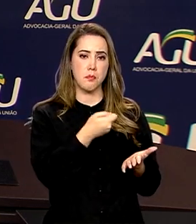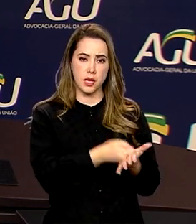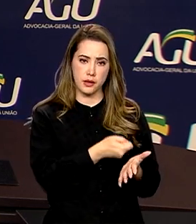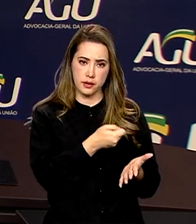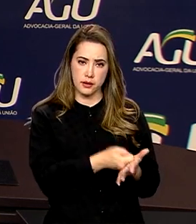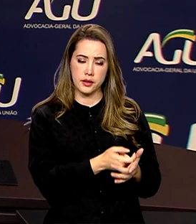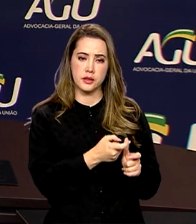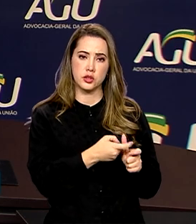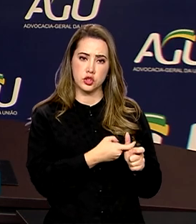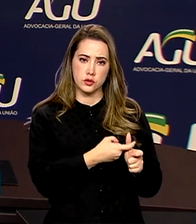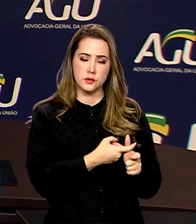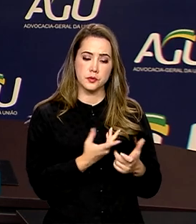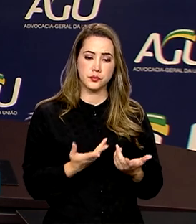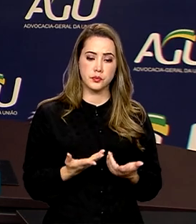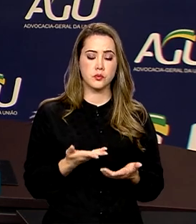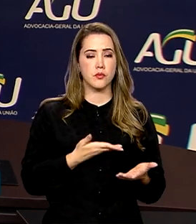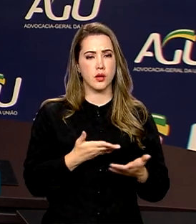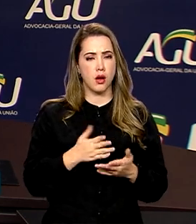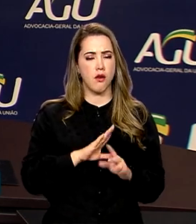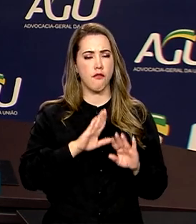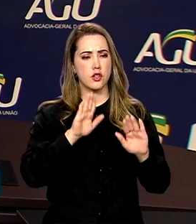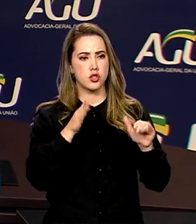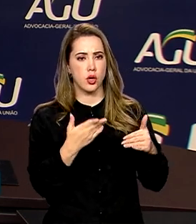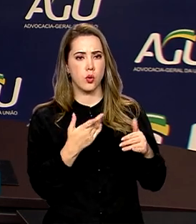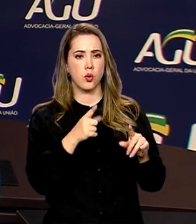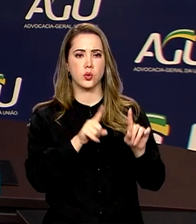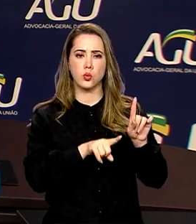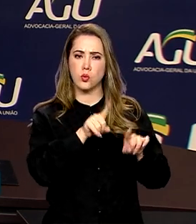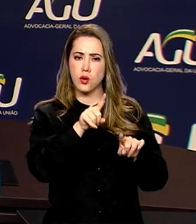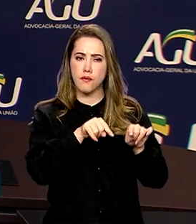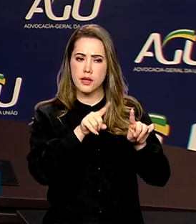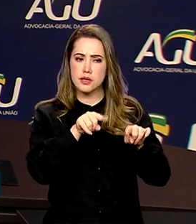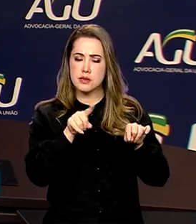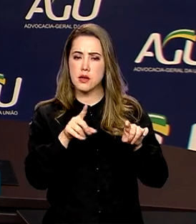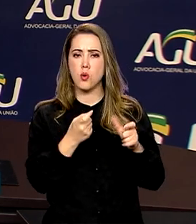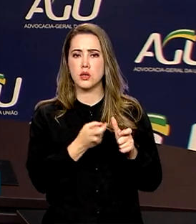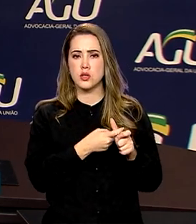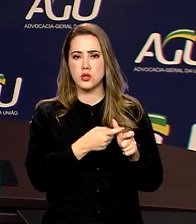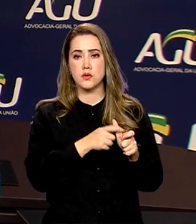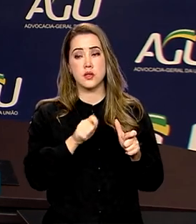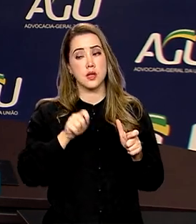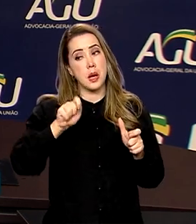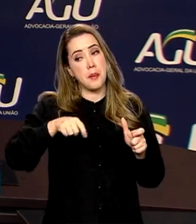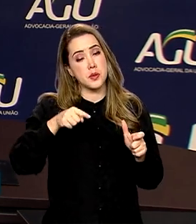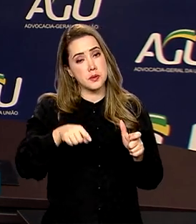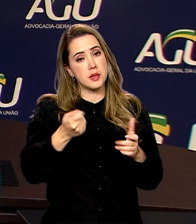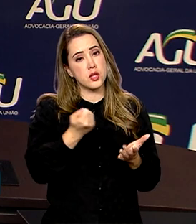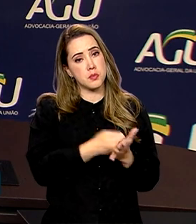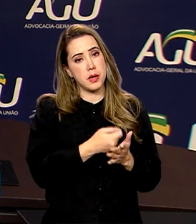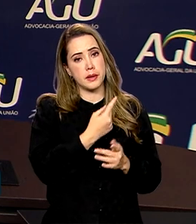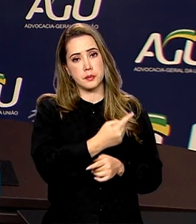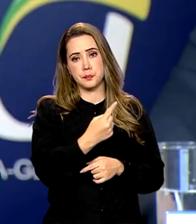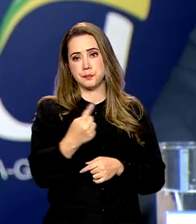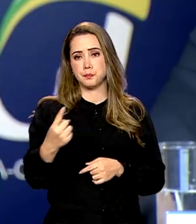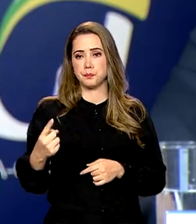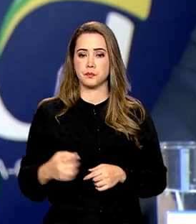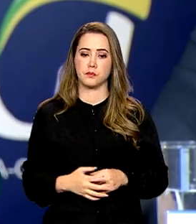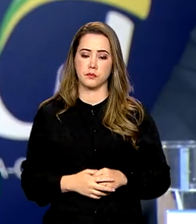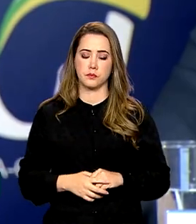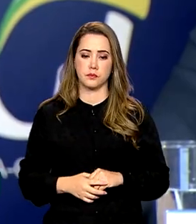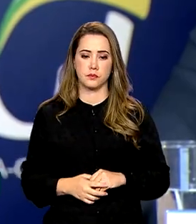A renegociação deve levar em conta o perfil da dívida e a capacidade de pagamento de cada devedor.